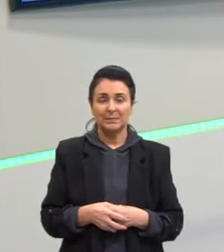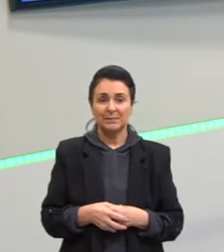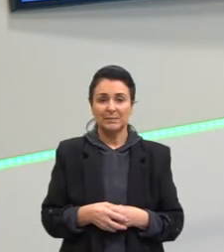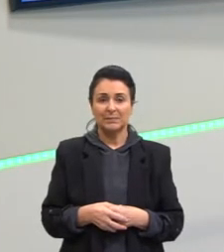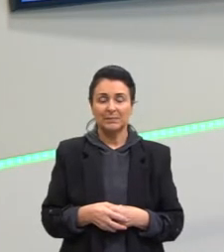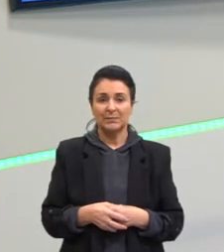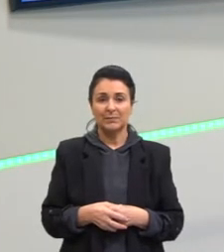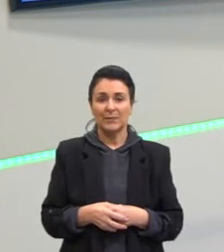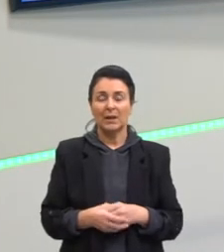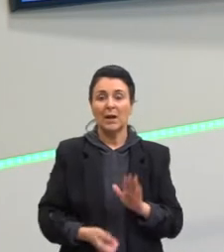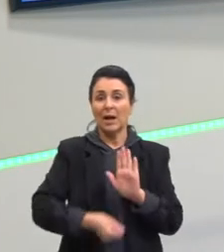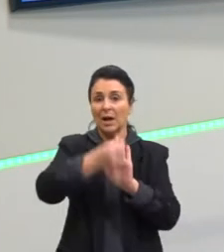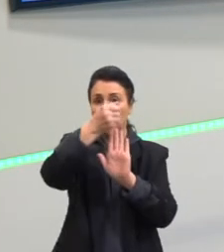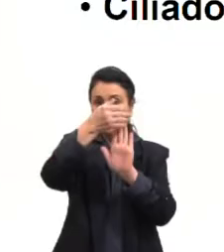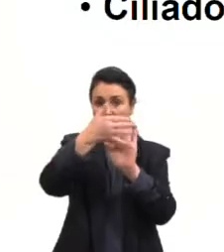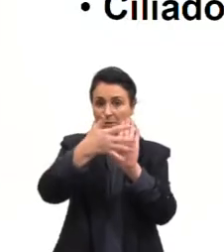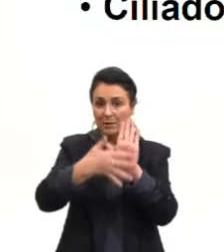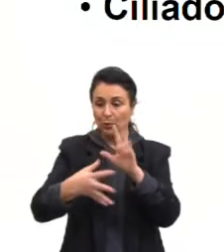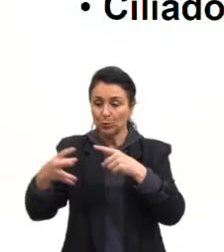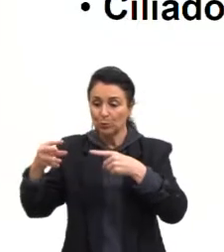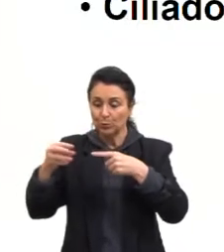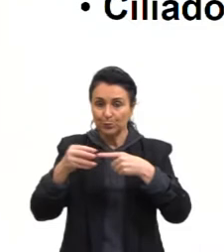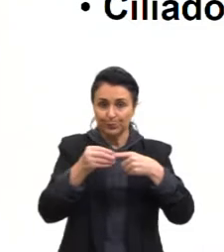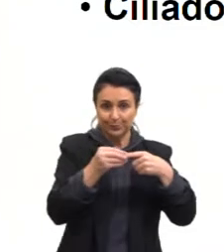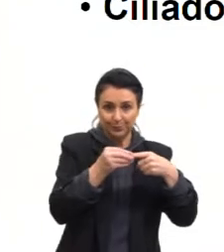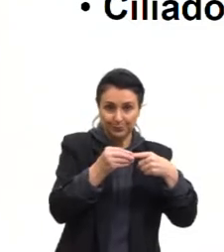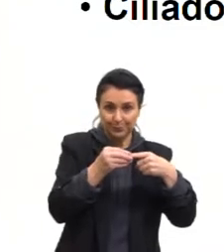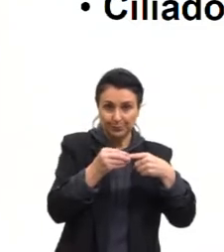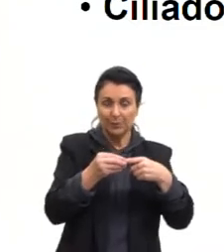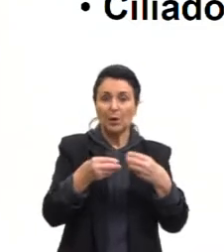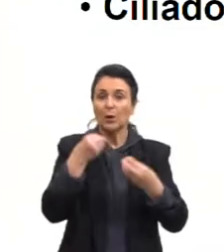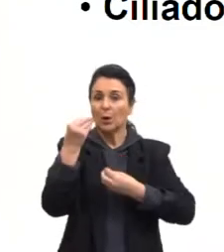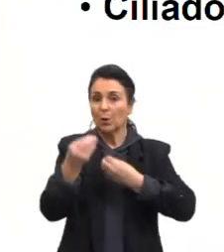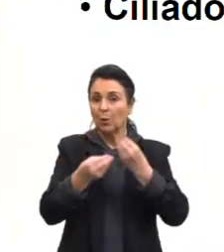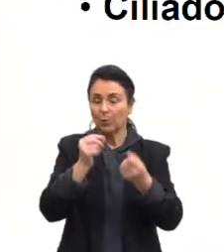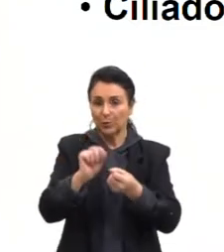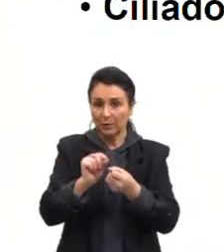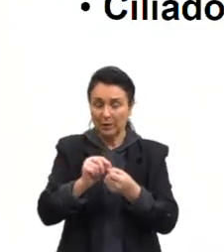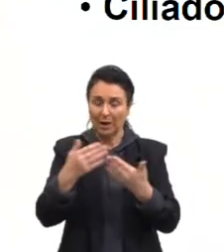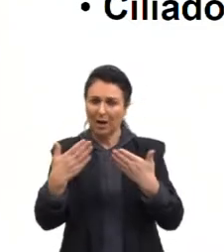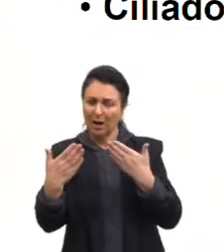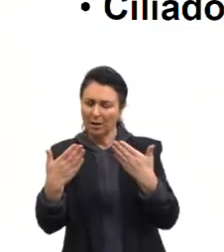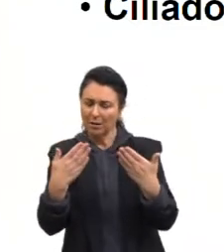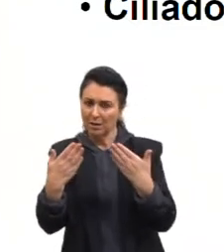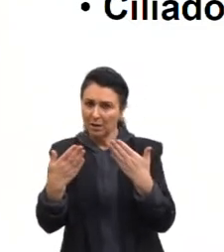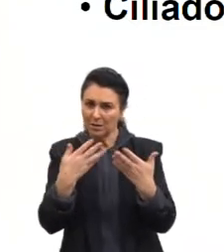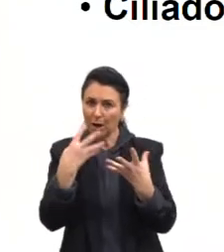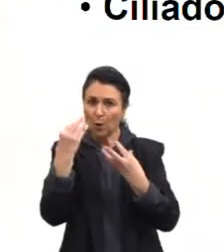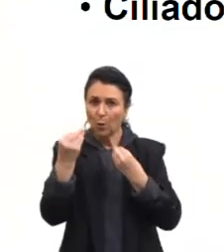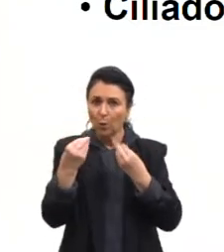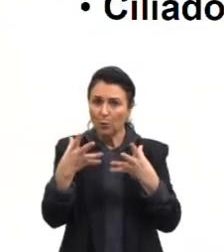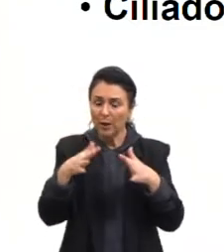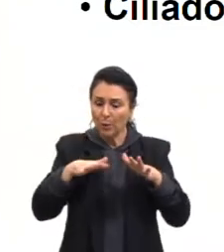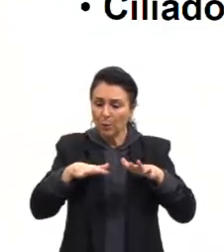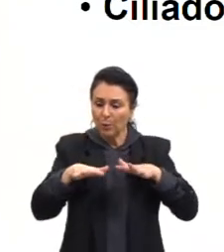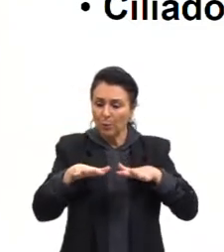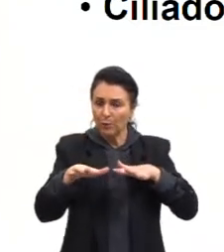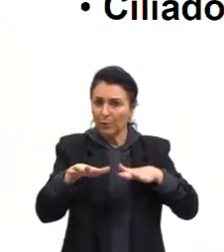A classificação dos protozoários, ela se dá de forma a analisar como é a sua locomoção.